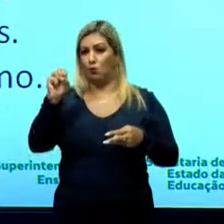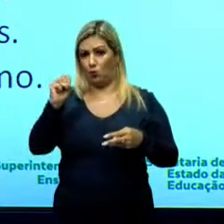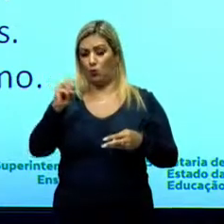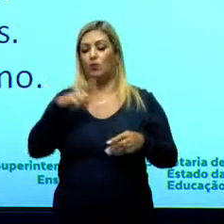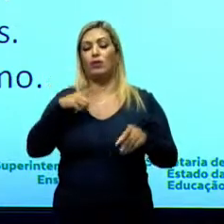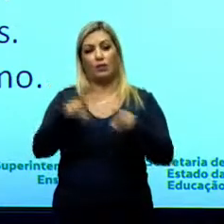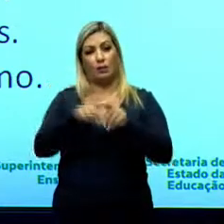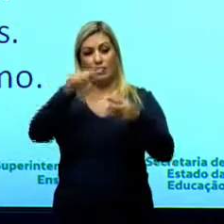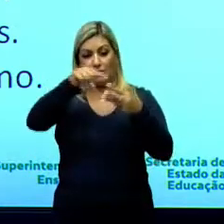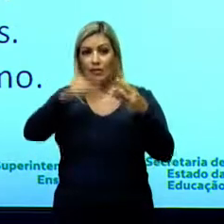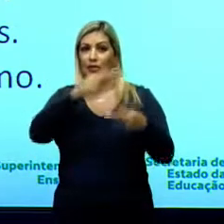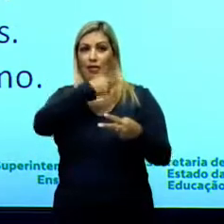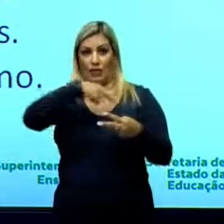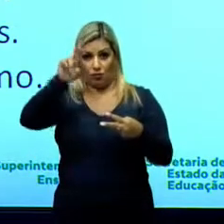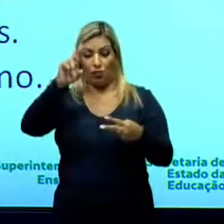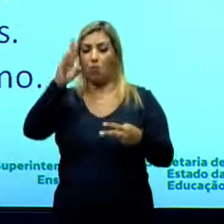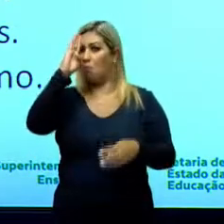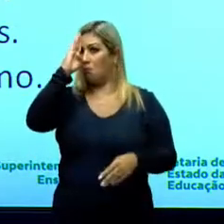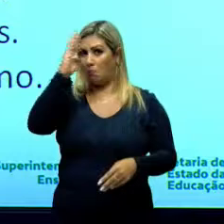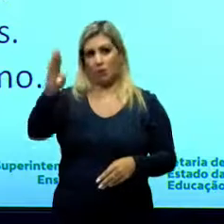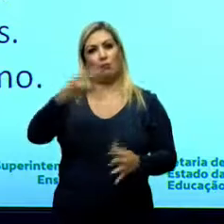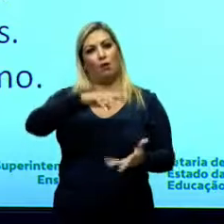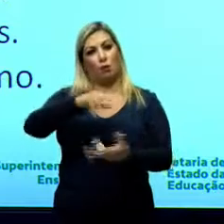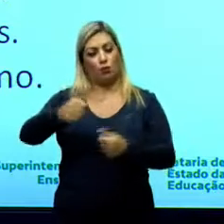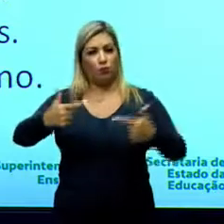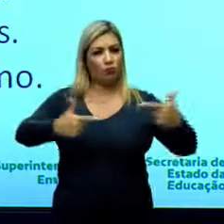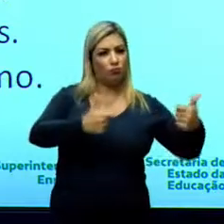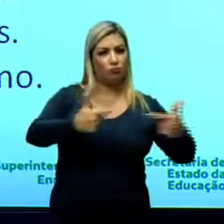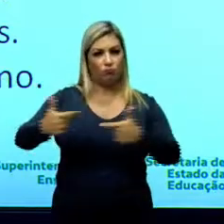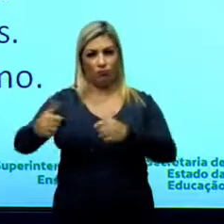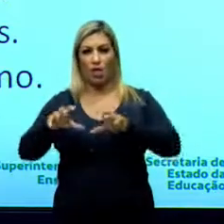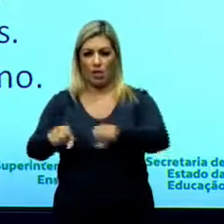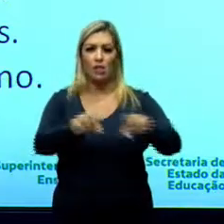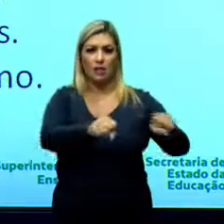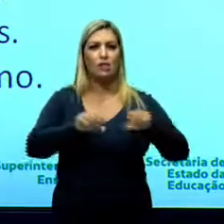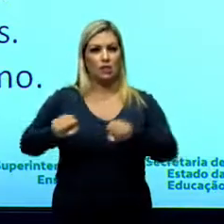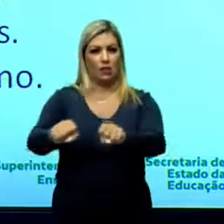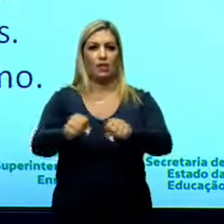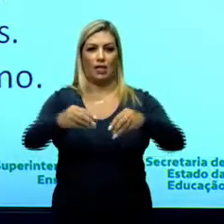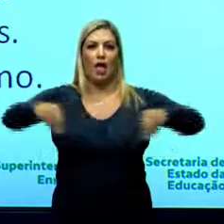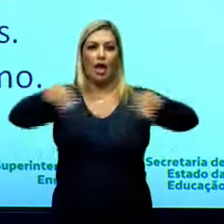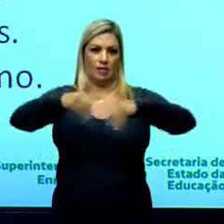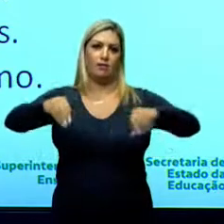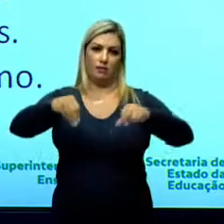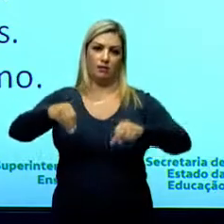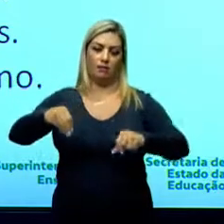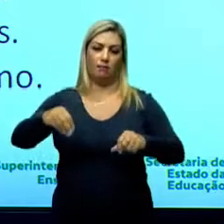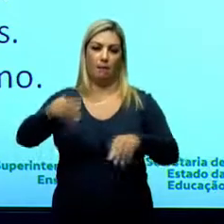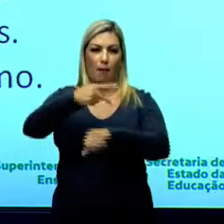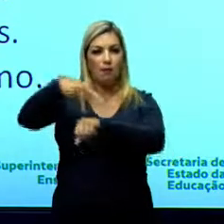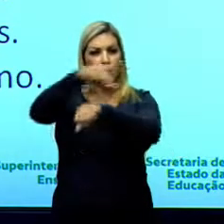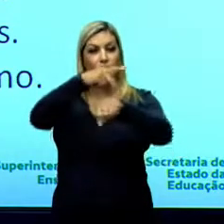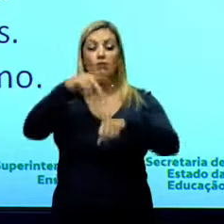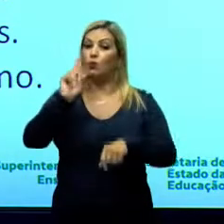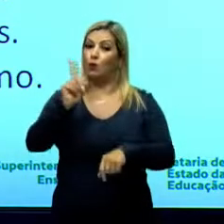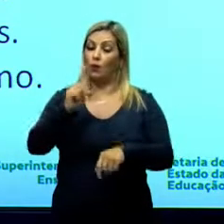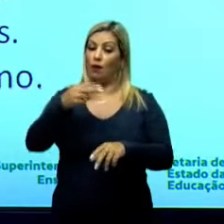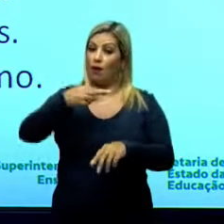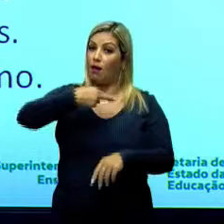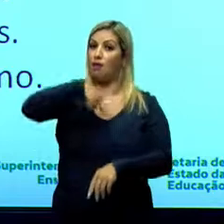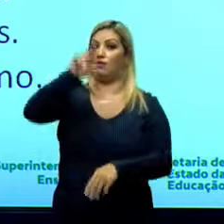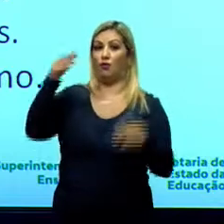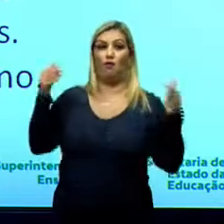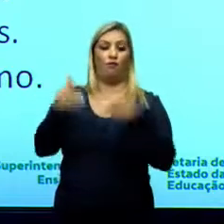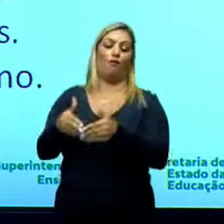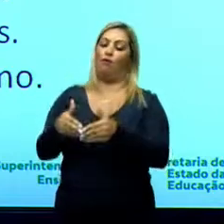essas três grandes religiões do mundo hoje, disputando o território. Mas não é a questão religiosa que leva ao